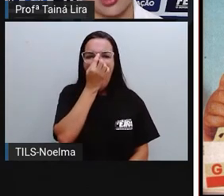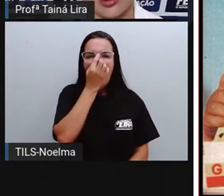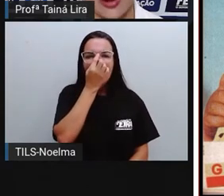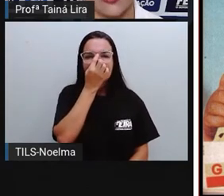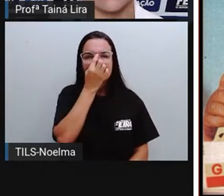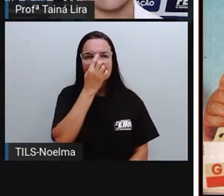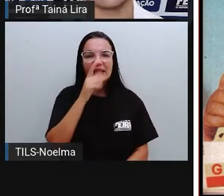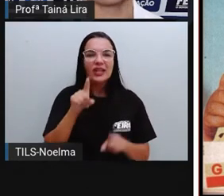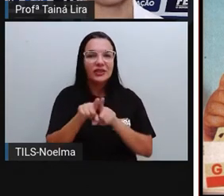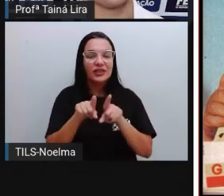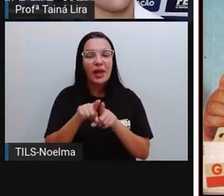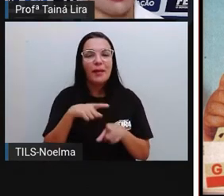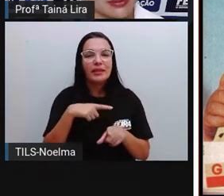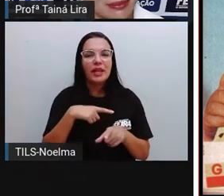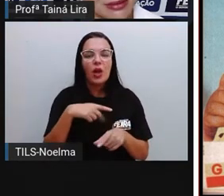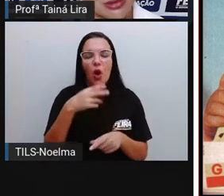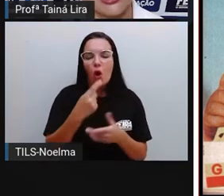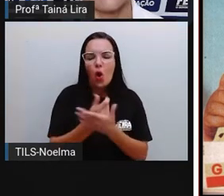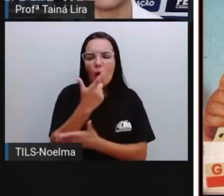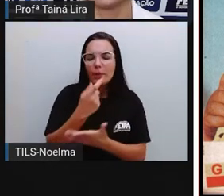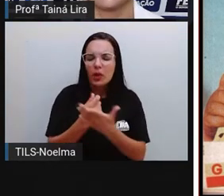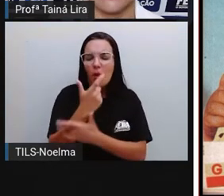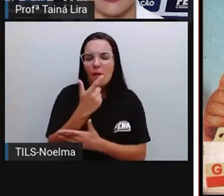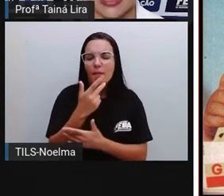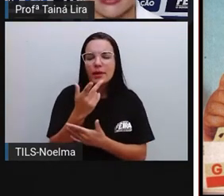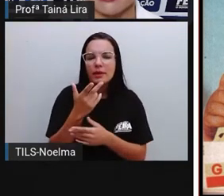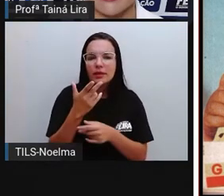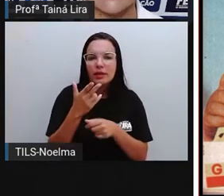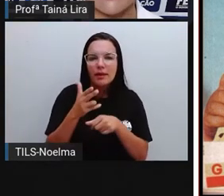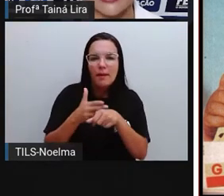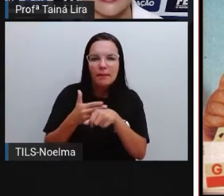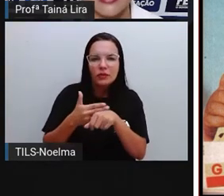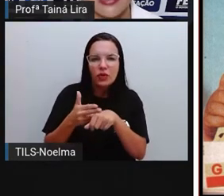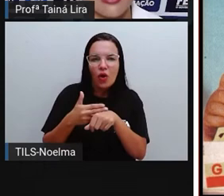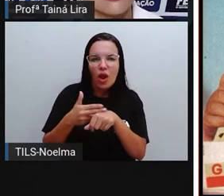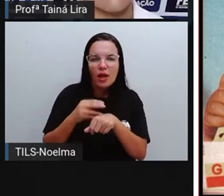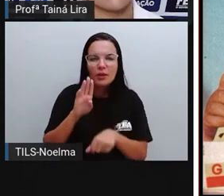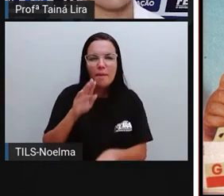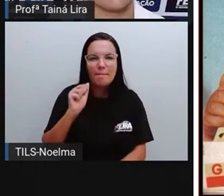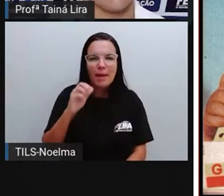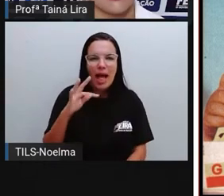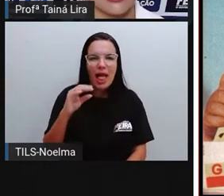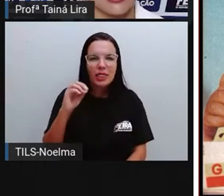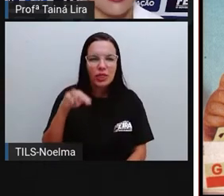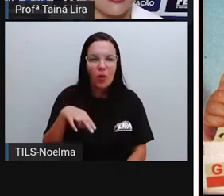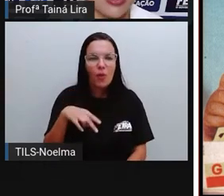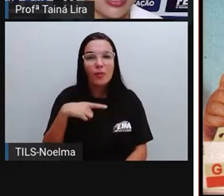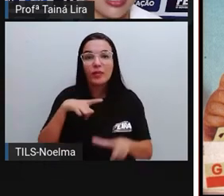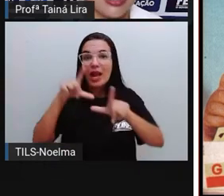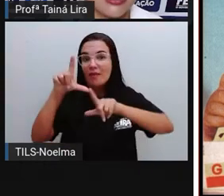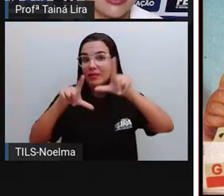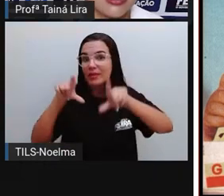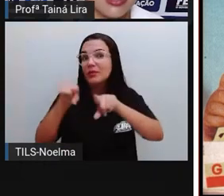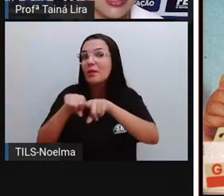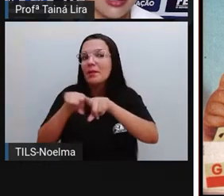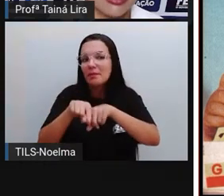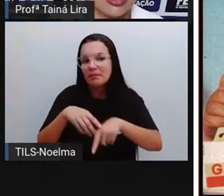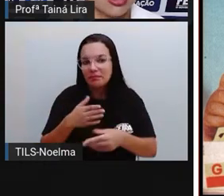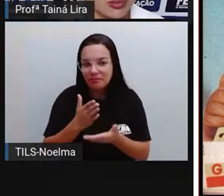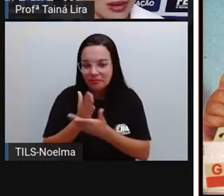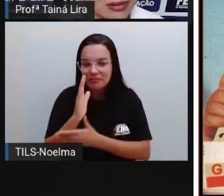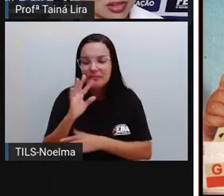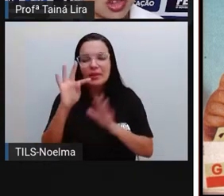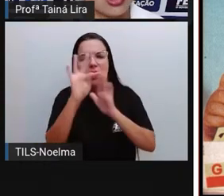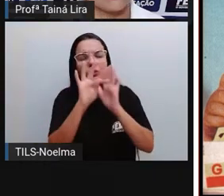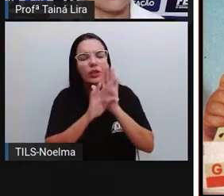tinha uma outra, né? Compre batom. Eu me lembro, passava na televisão. Então, é uma... É um